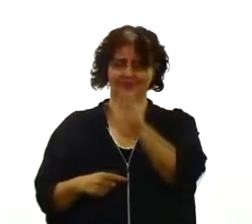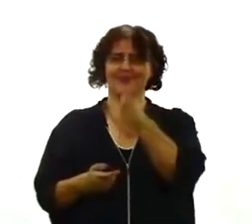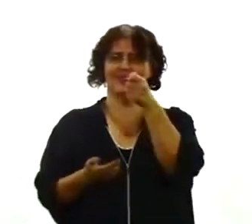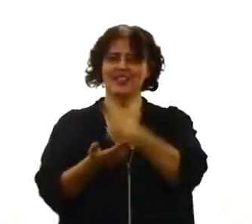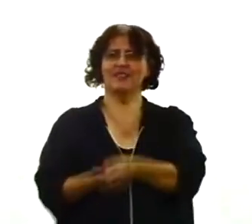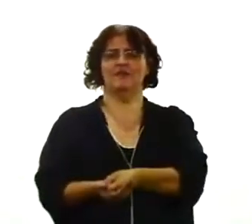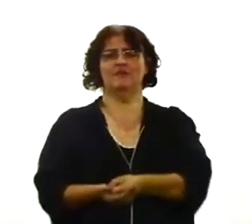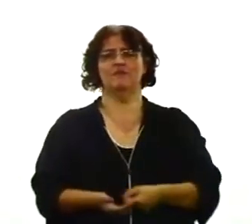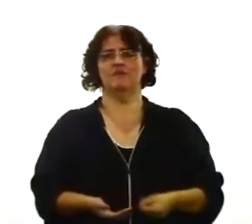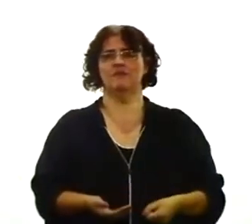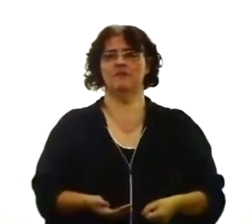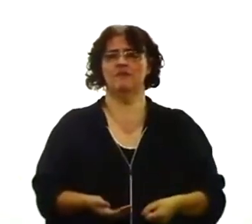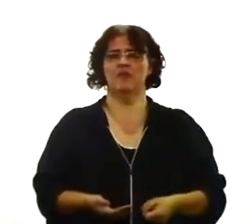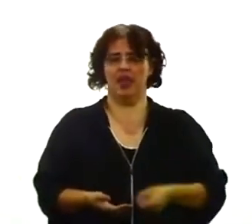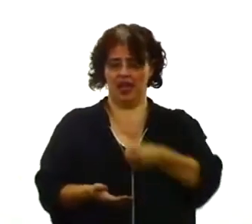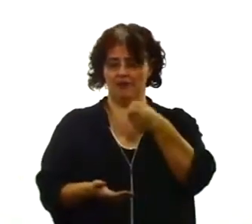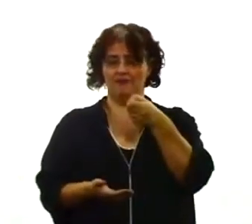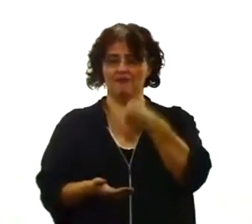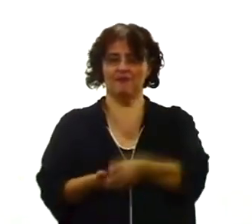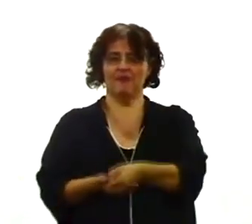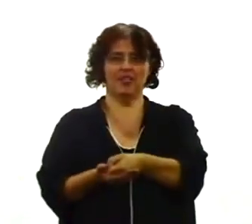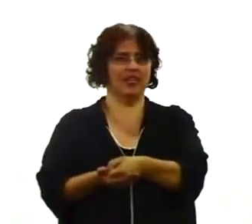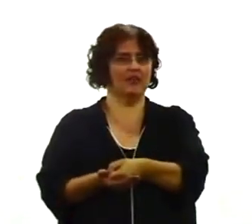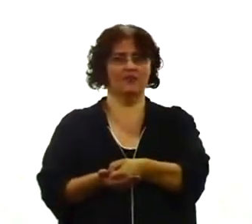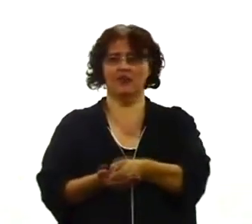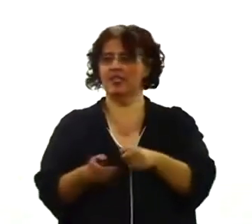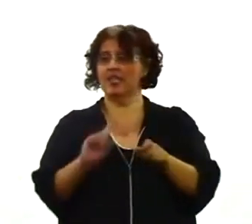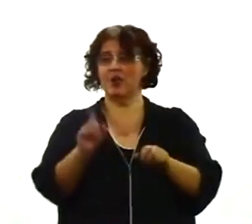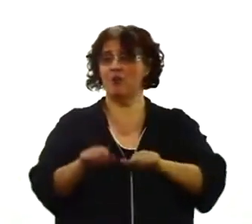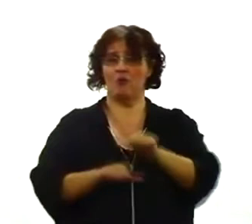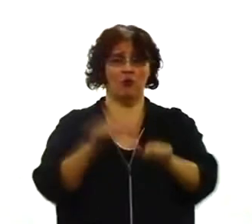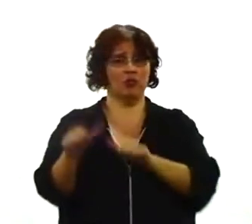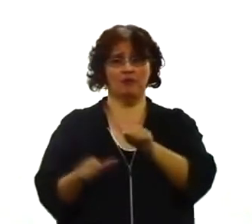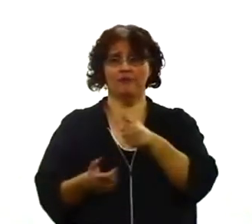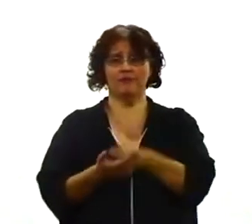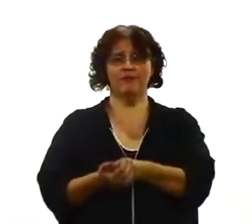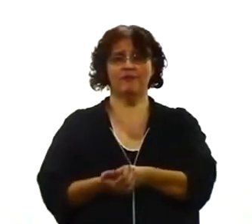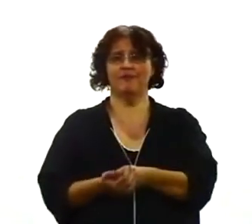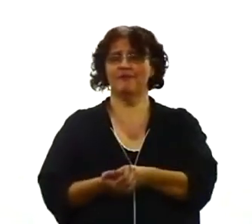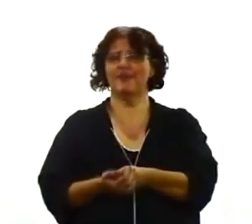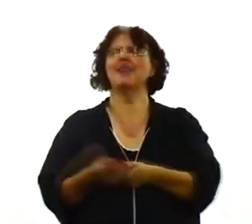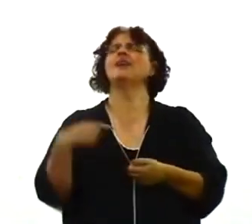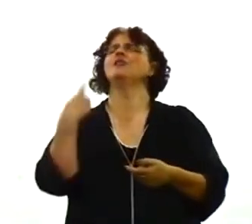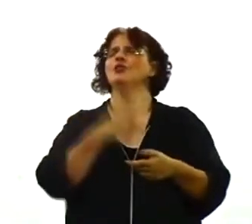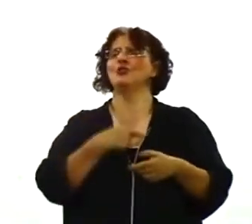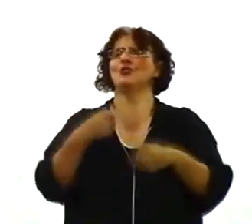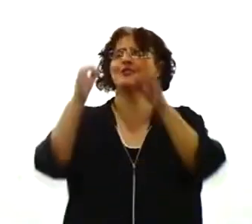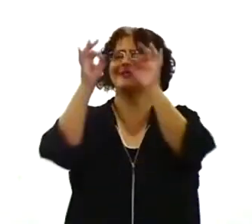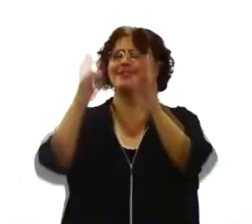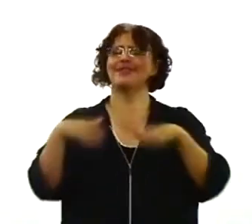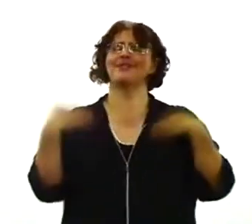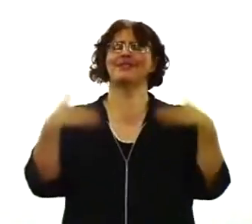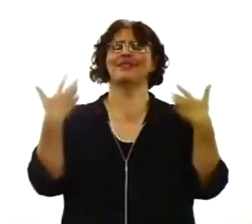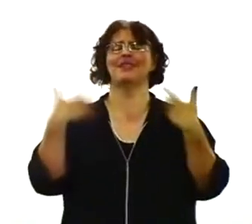é irreversível. Por isso nós usufruímos da alegria da salvação. Porque é a